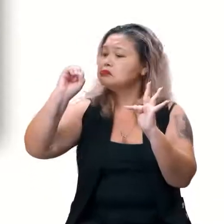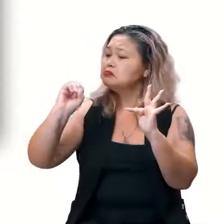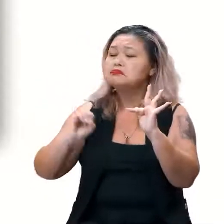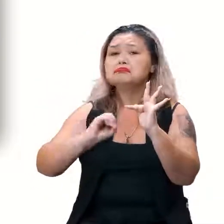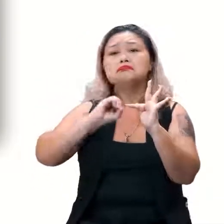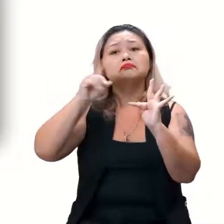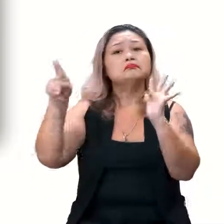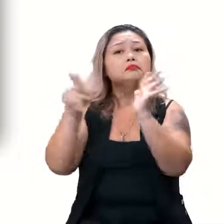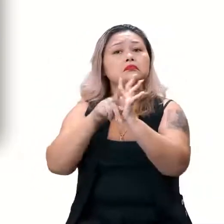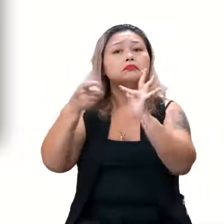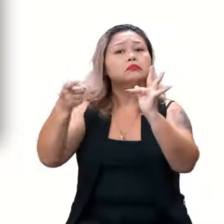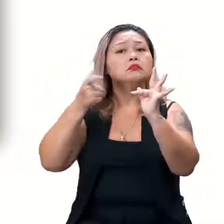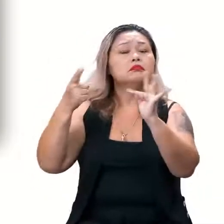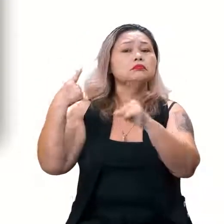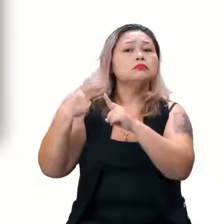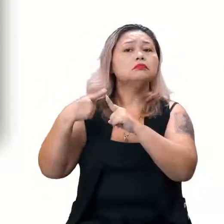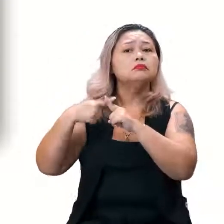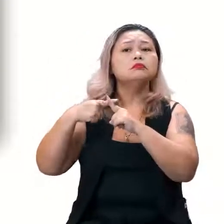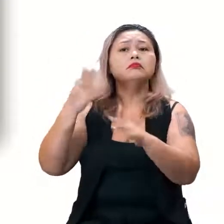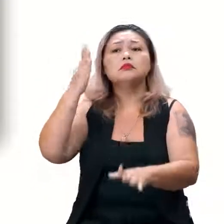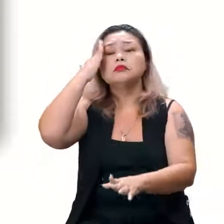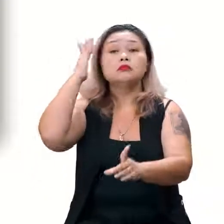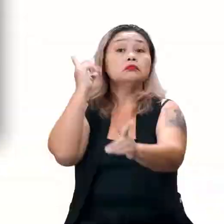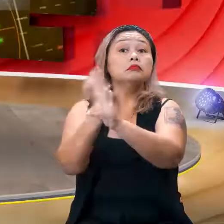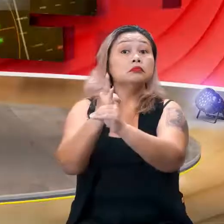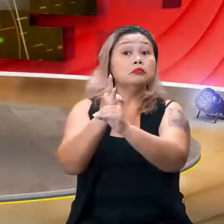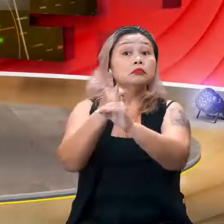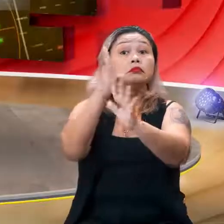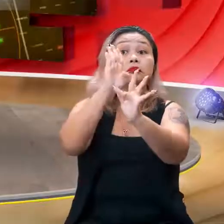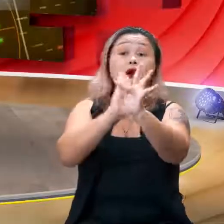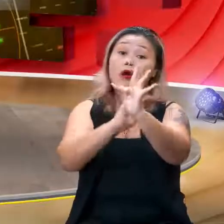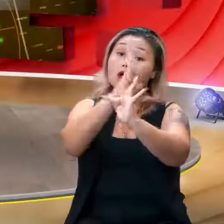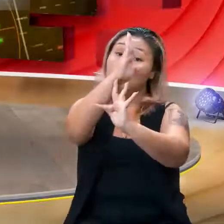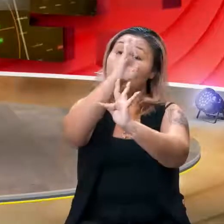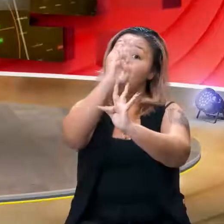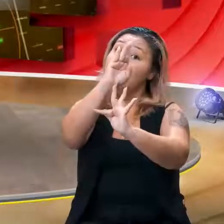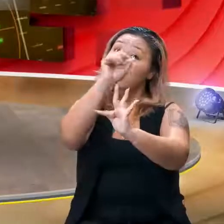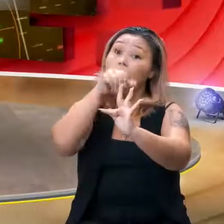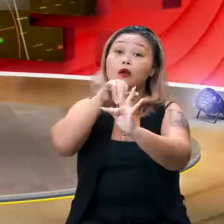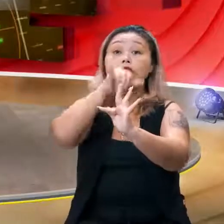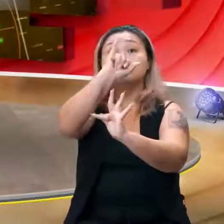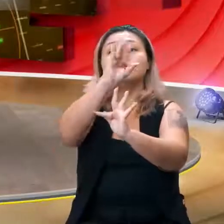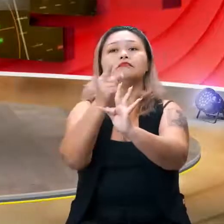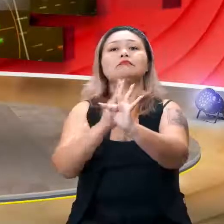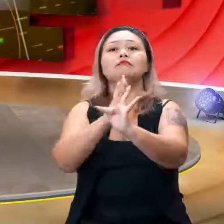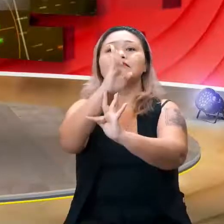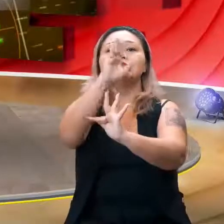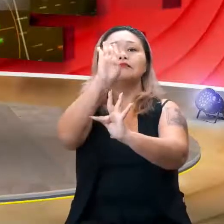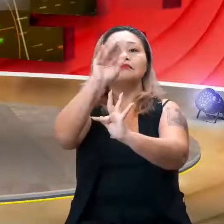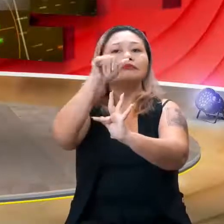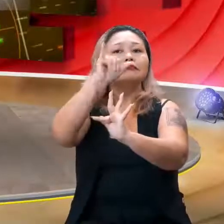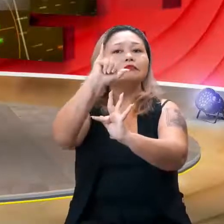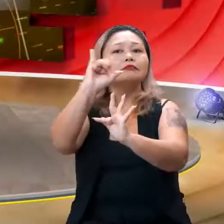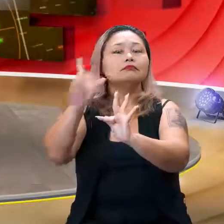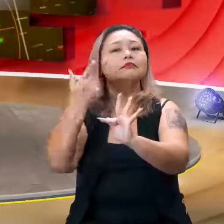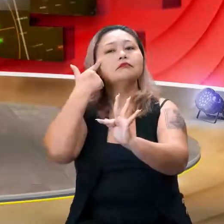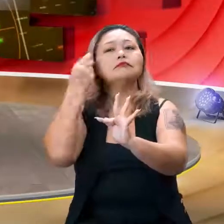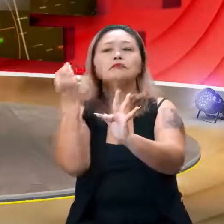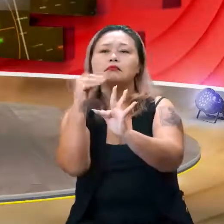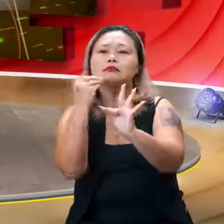por quê? Porque já descobrimos que o B sempre vai tocar no eixo X. É, então, aí claro, graficamente,